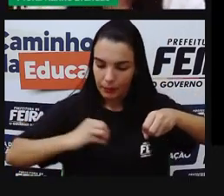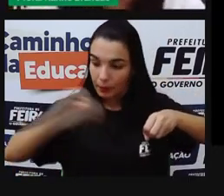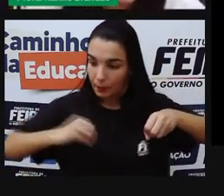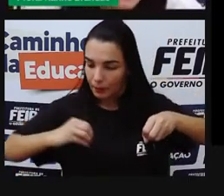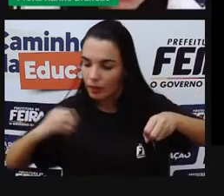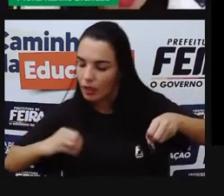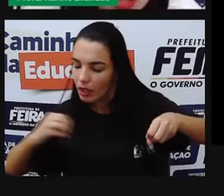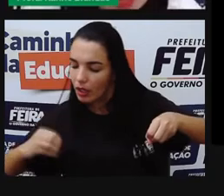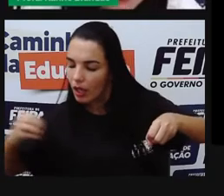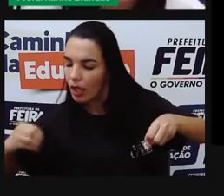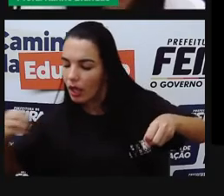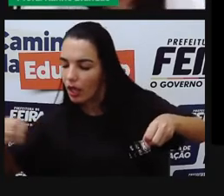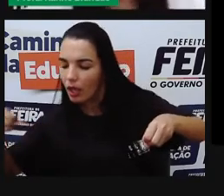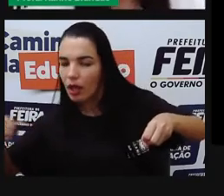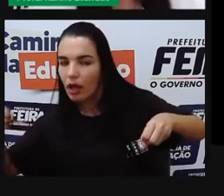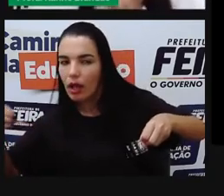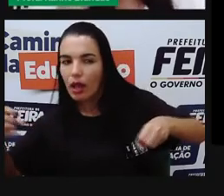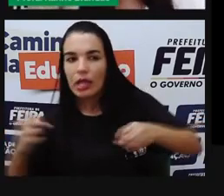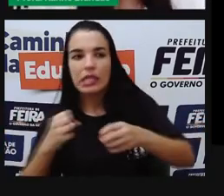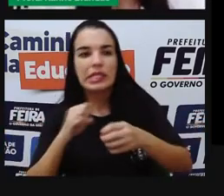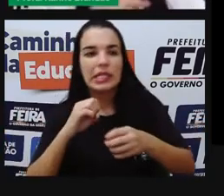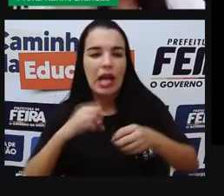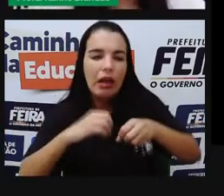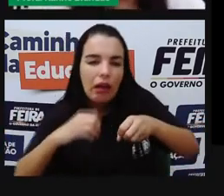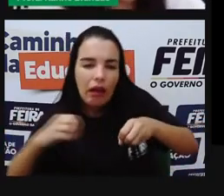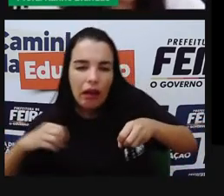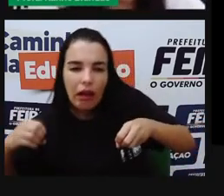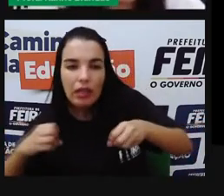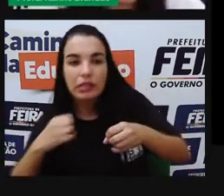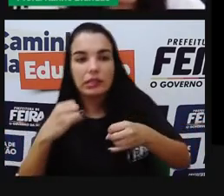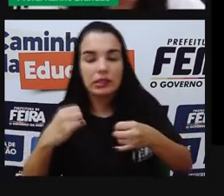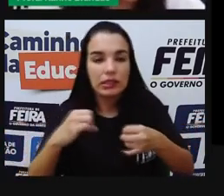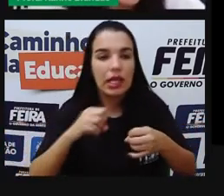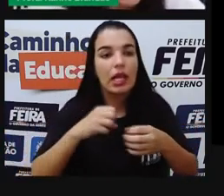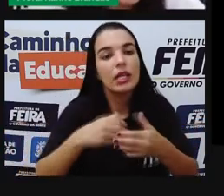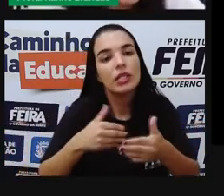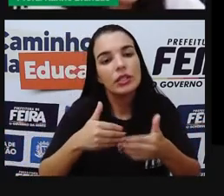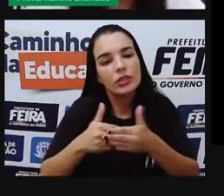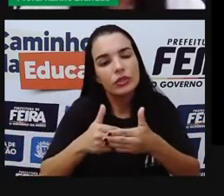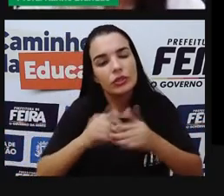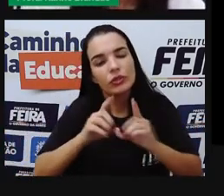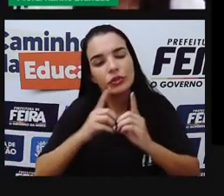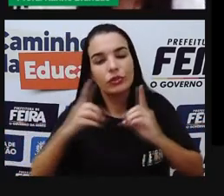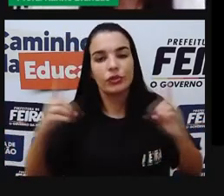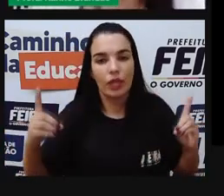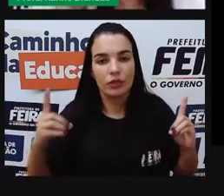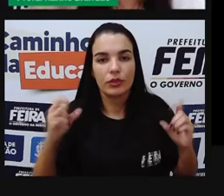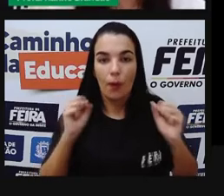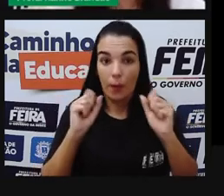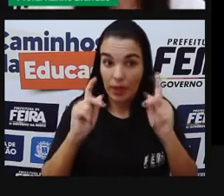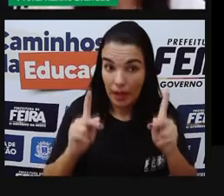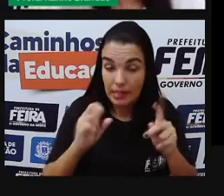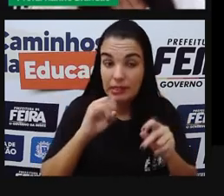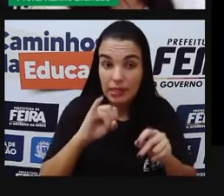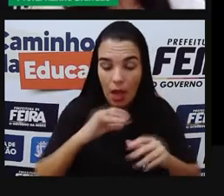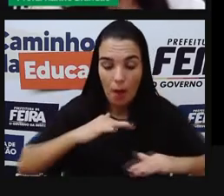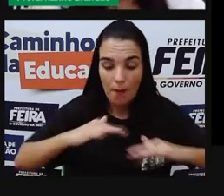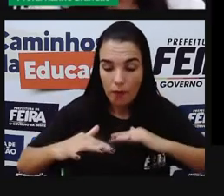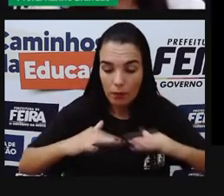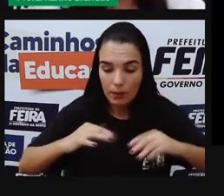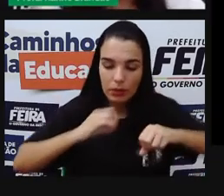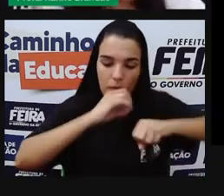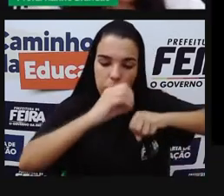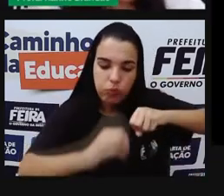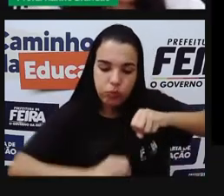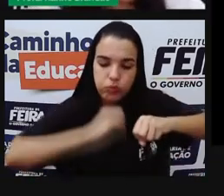E quem tá mais próximo, tá girando muito mais rápido ao redor do Sol. Tranquilo? Porque o movimento que ele faz é mais